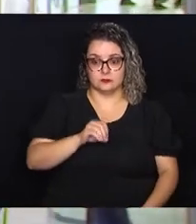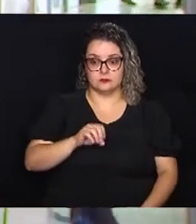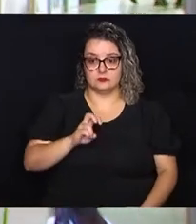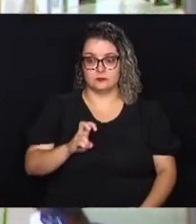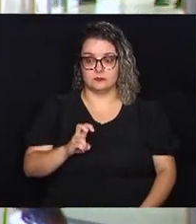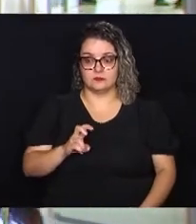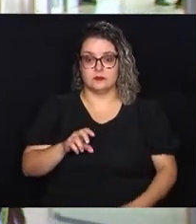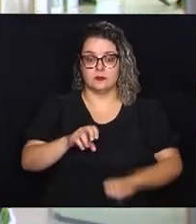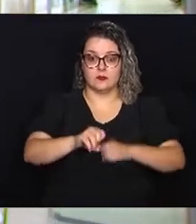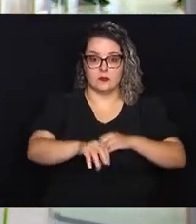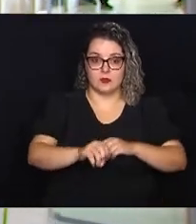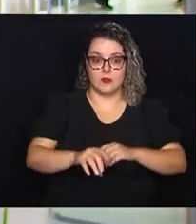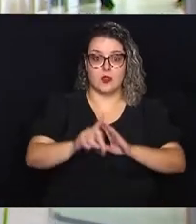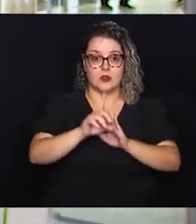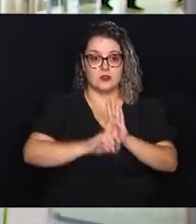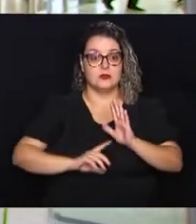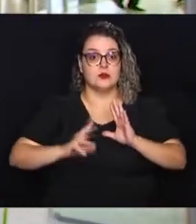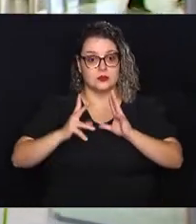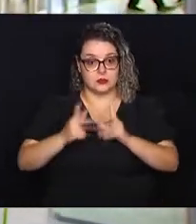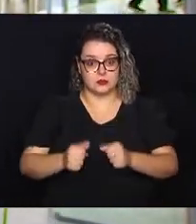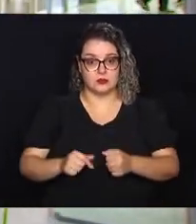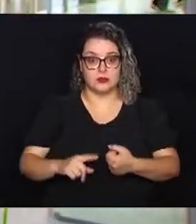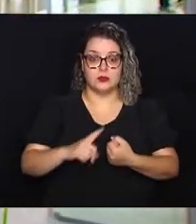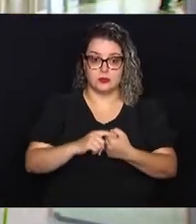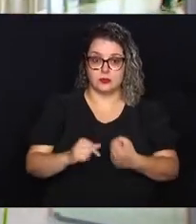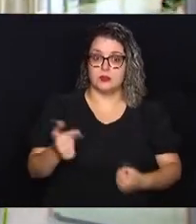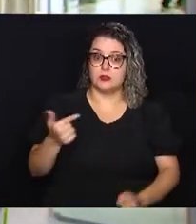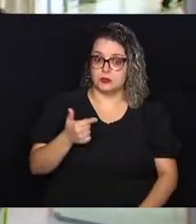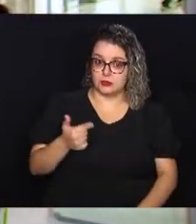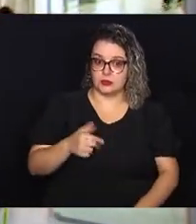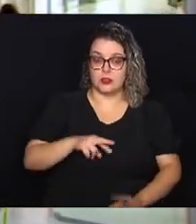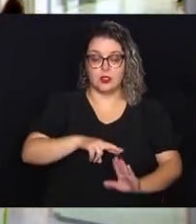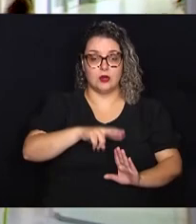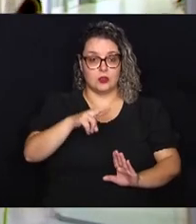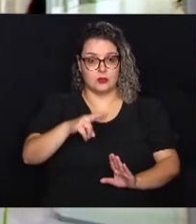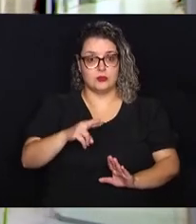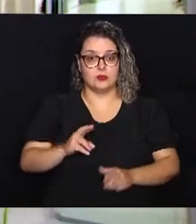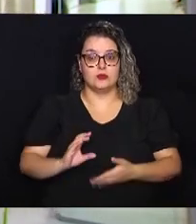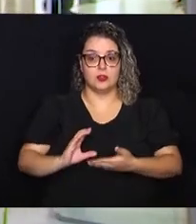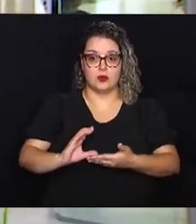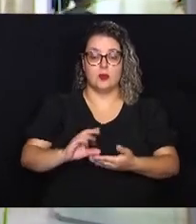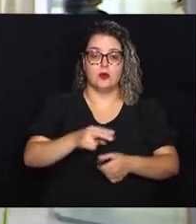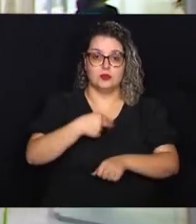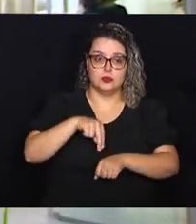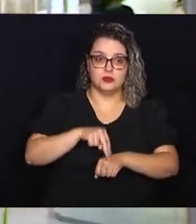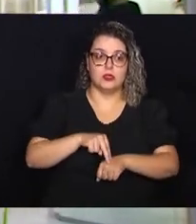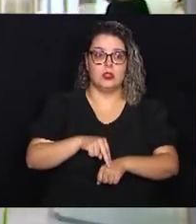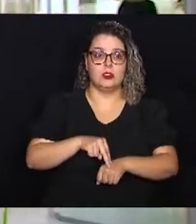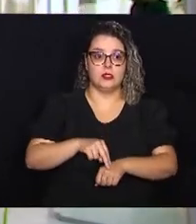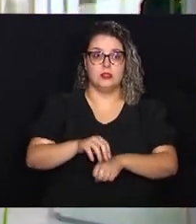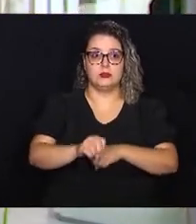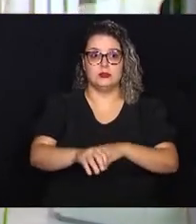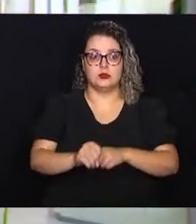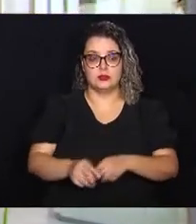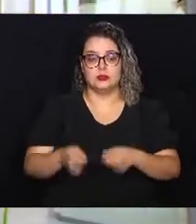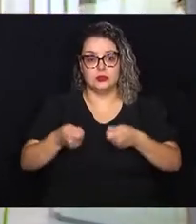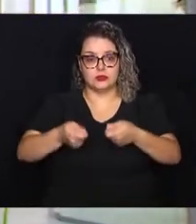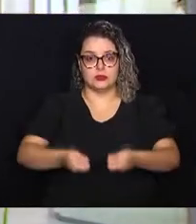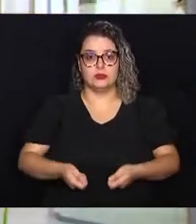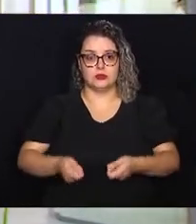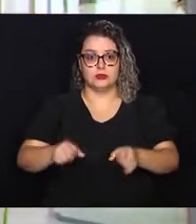205 que a educação é direito de todos. E o artigo 2 da resolução do Conselho Nacional de Educação,